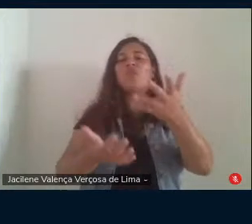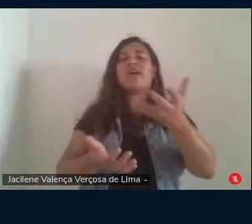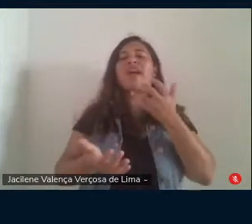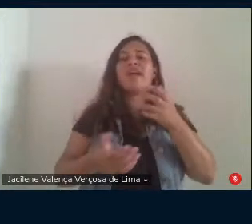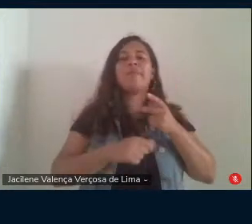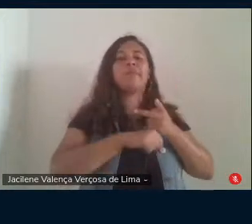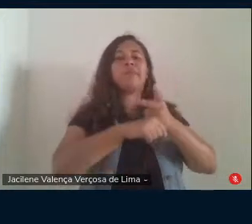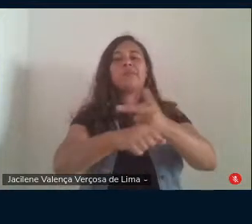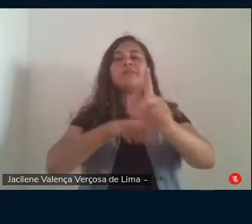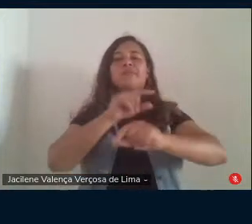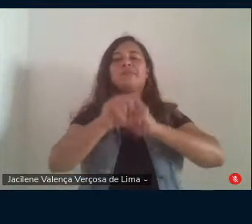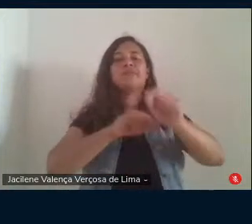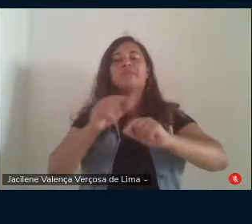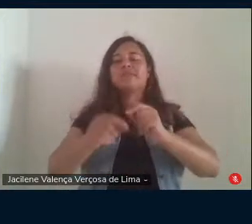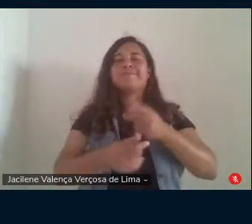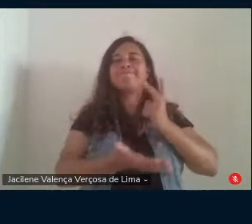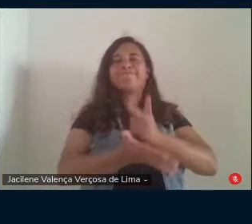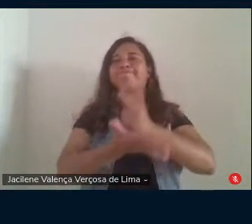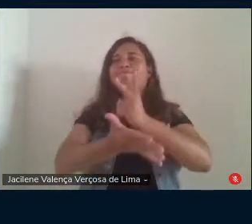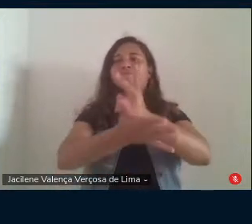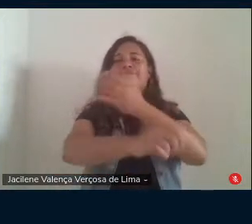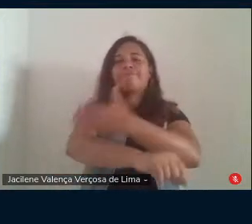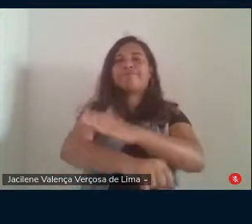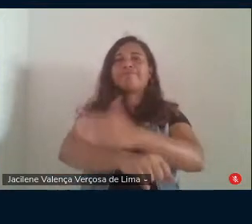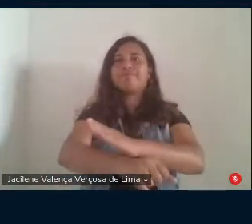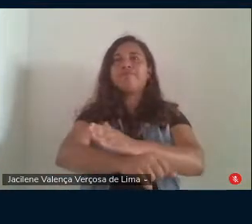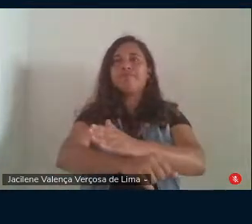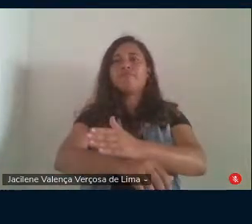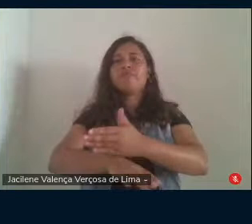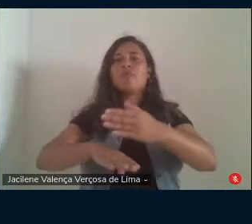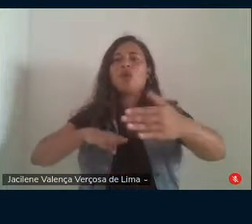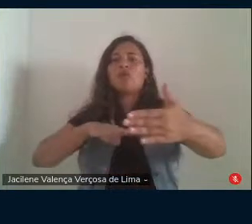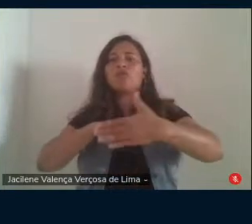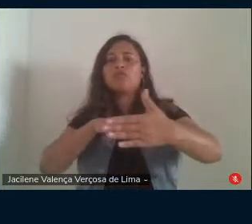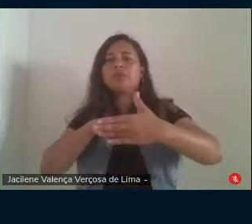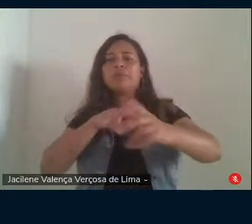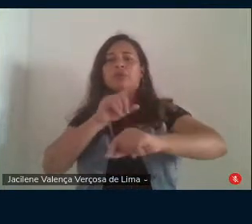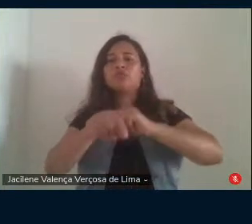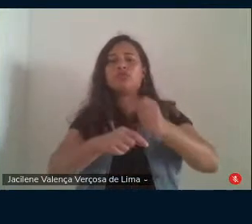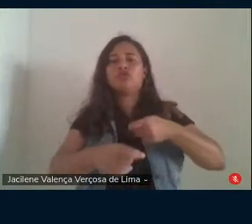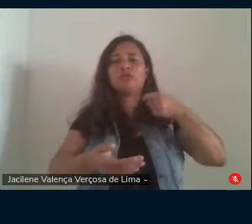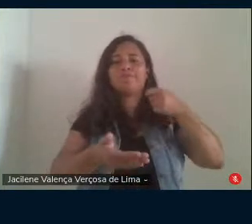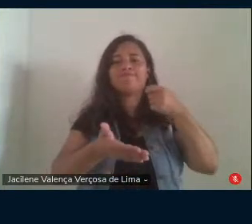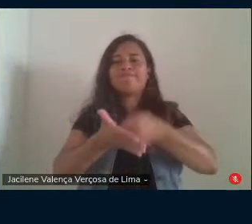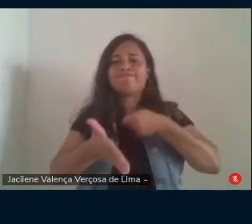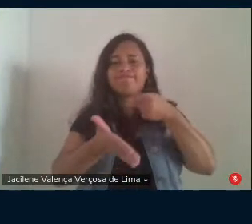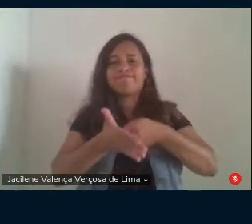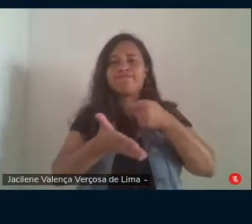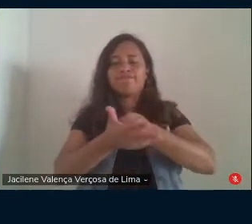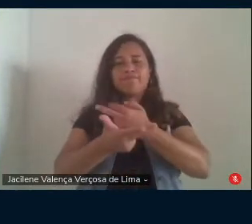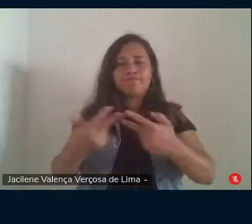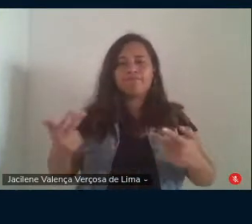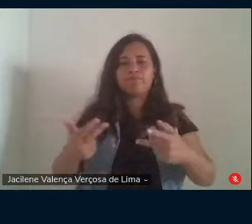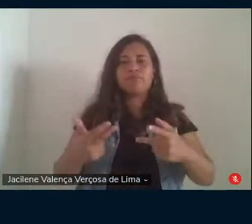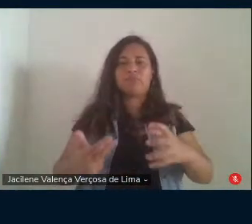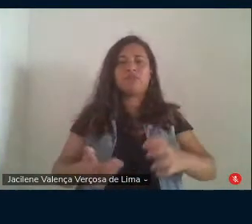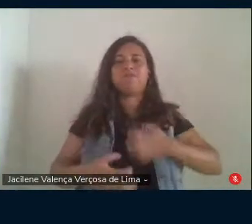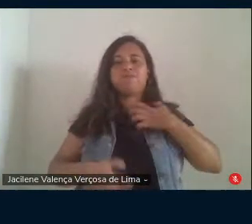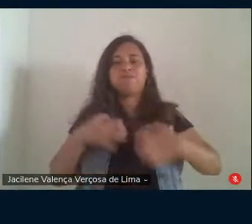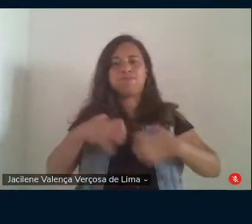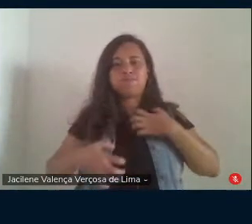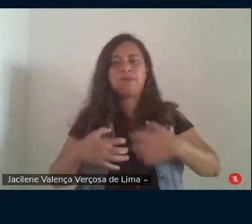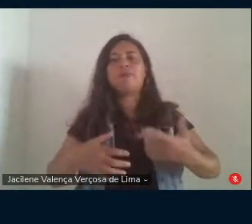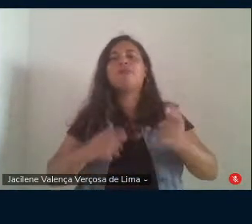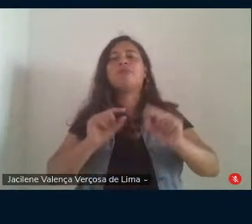perpetuá-la por meio de práticas contemporâneas de exploração, certamente já haviam se enfurecido desde o momento